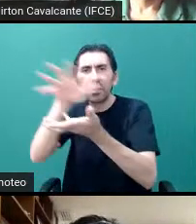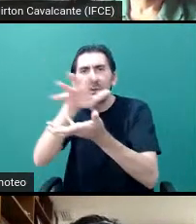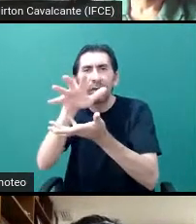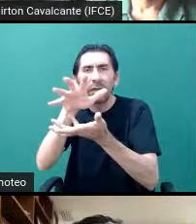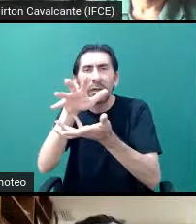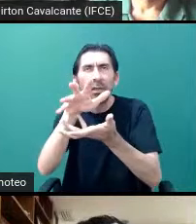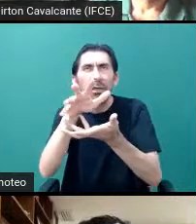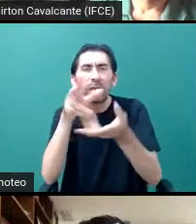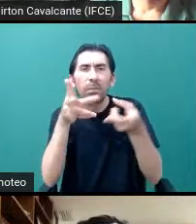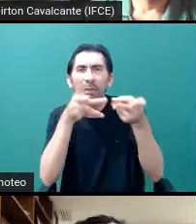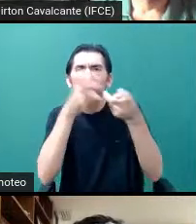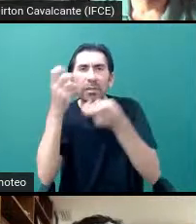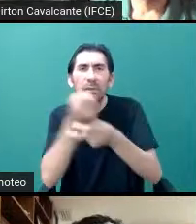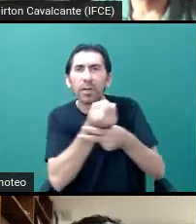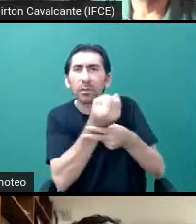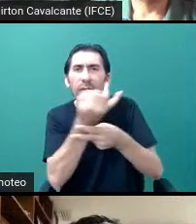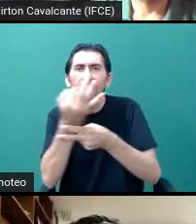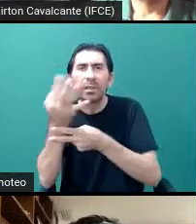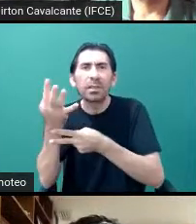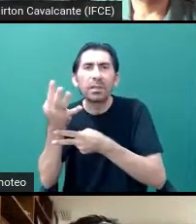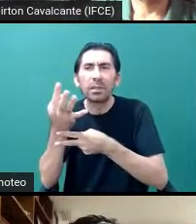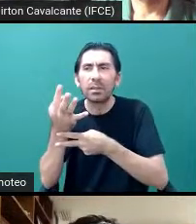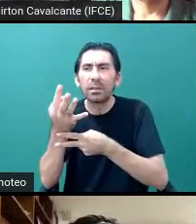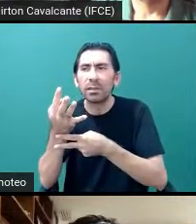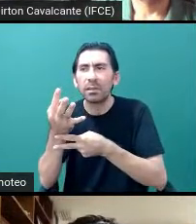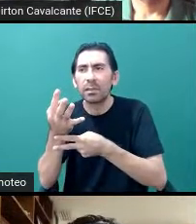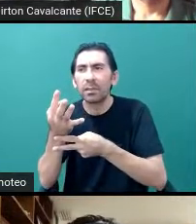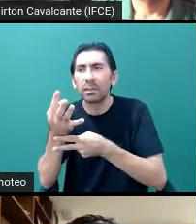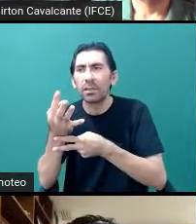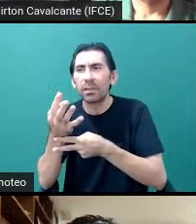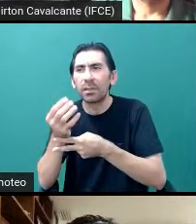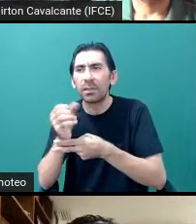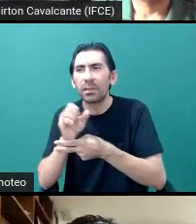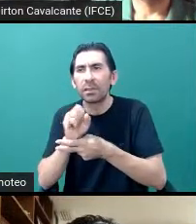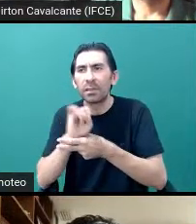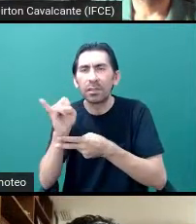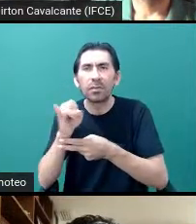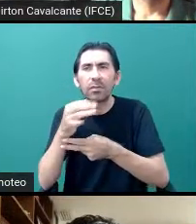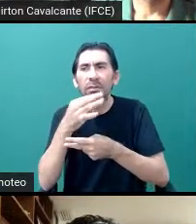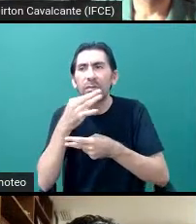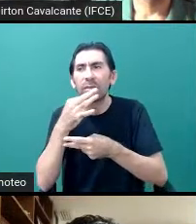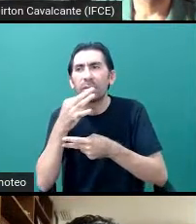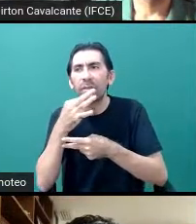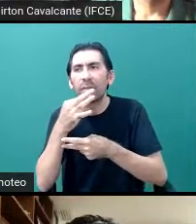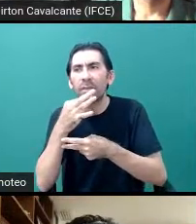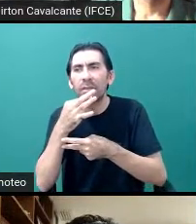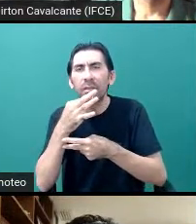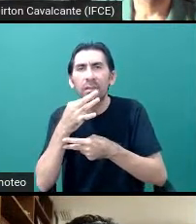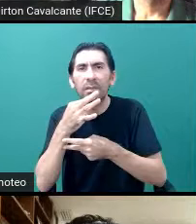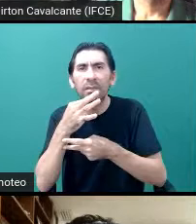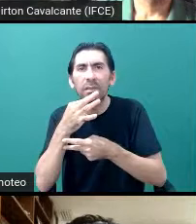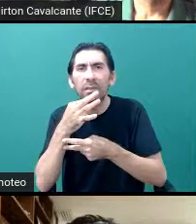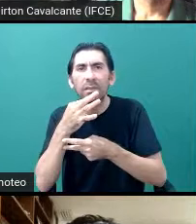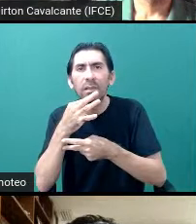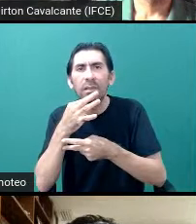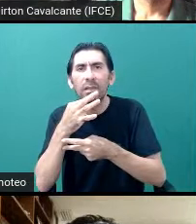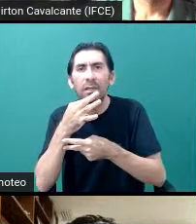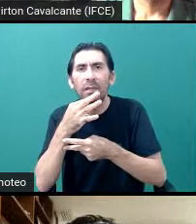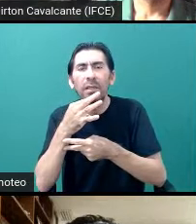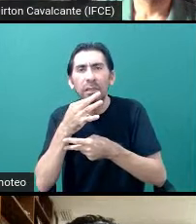propriedades dele. Ou seja, o que você coloca lá são leis físicas que você conhece. e o que nós queremos saber é isso